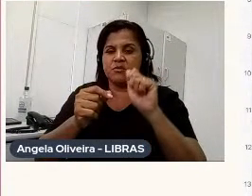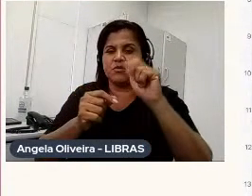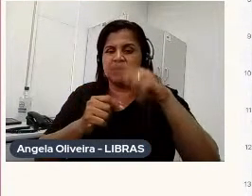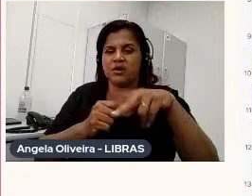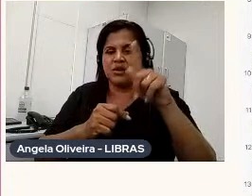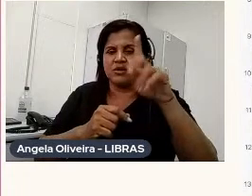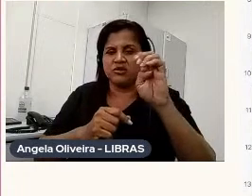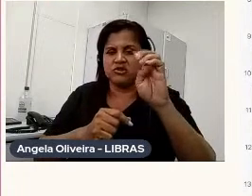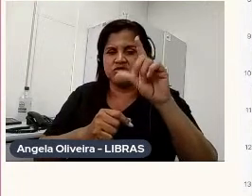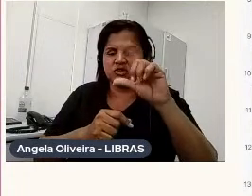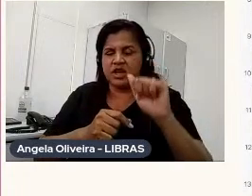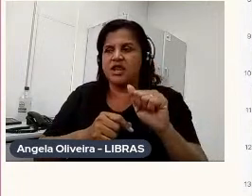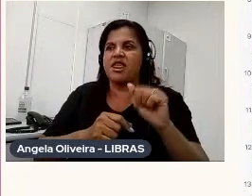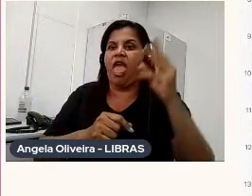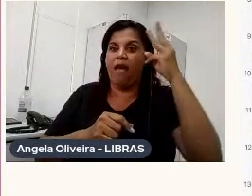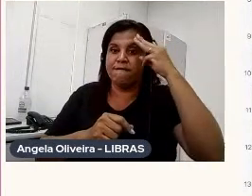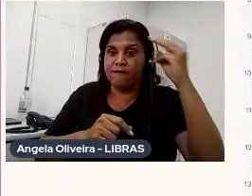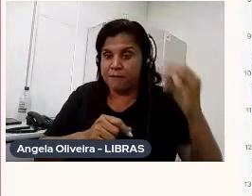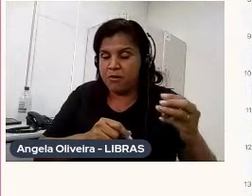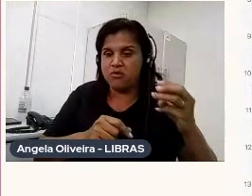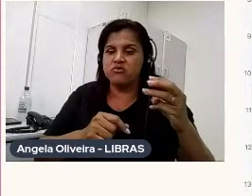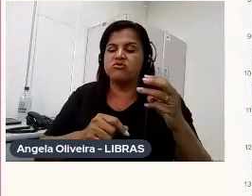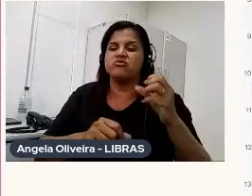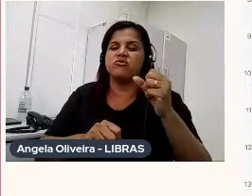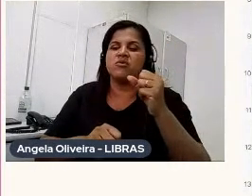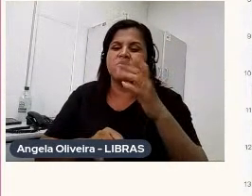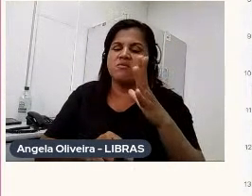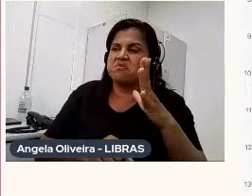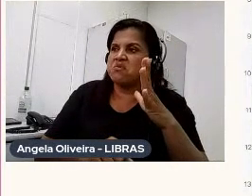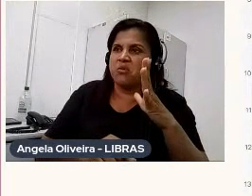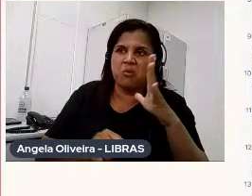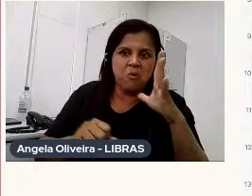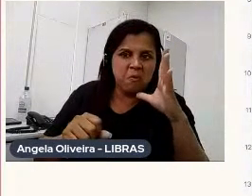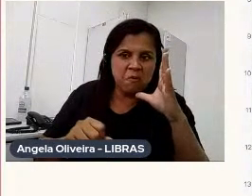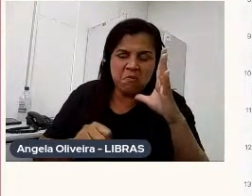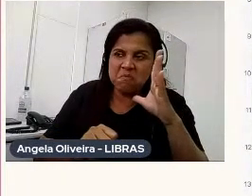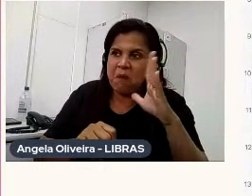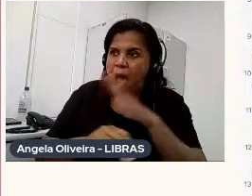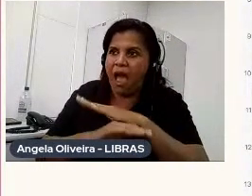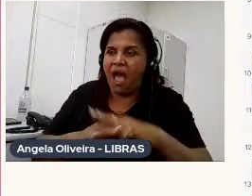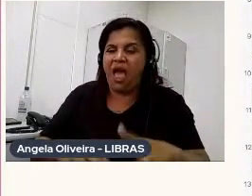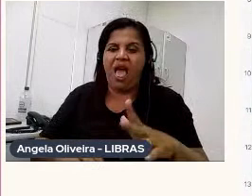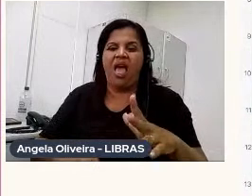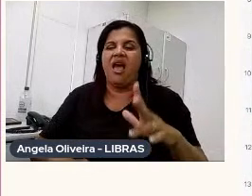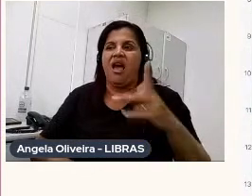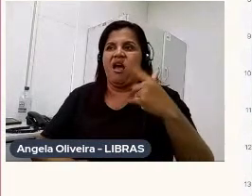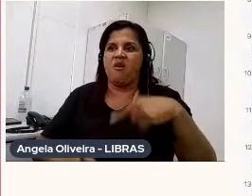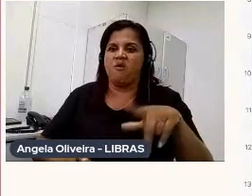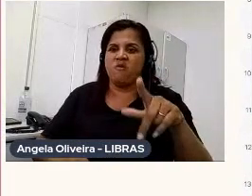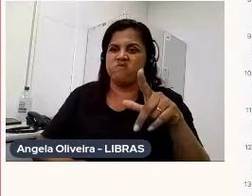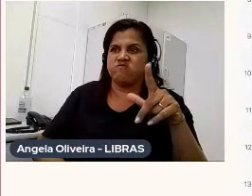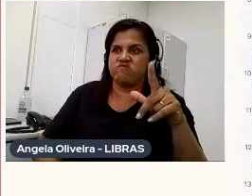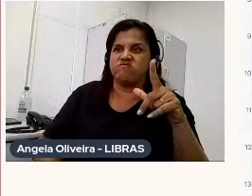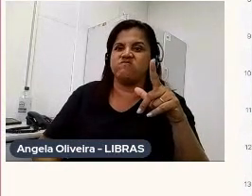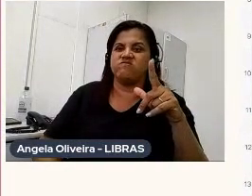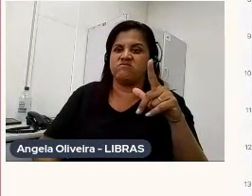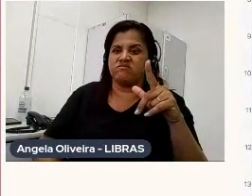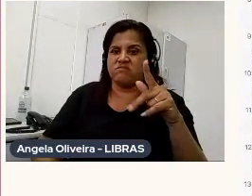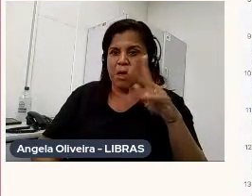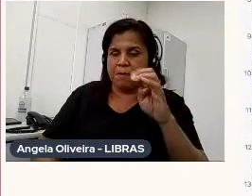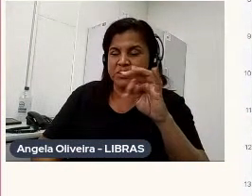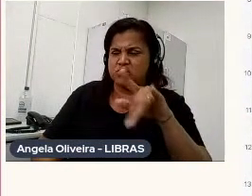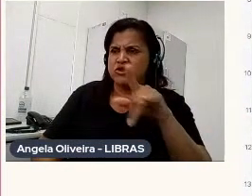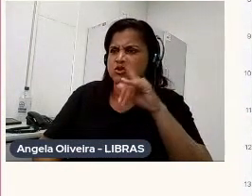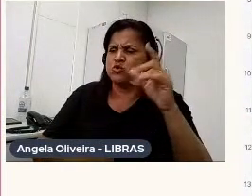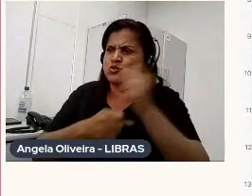é famoso por matar as suas personagens, e ele tinha, nos anos 80, a Rebordosa estava